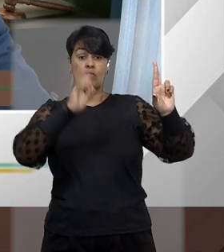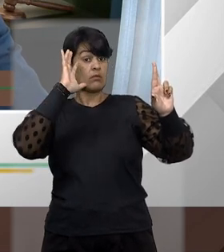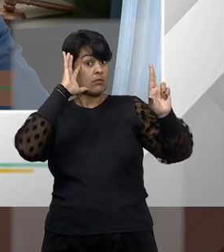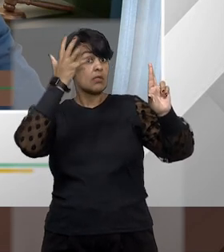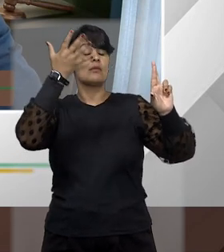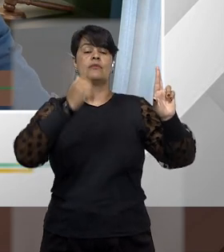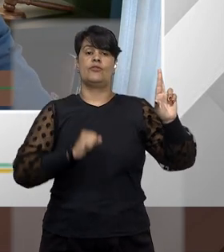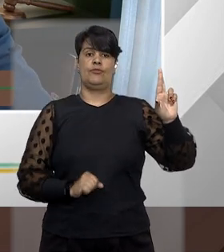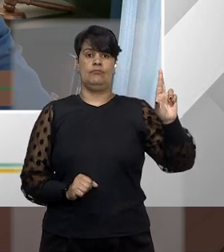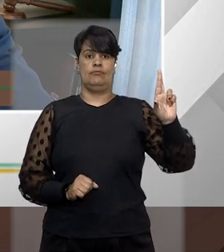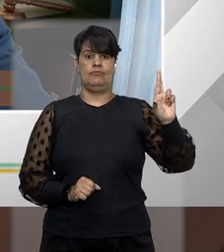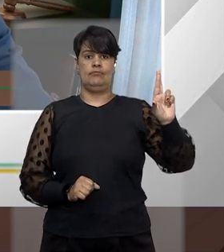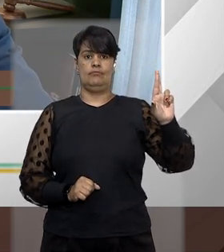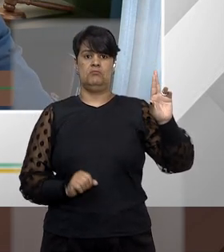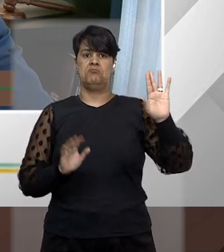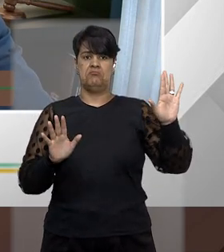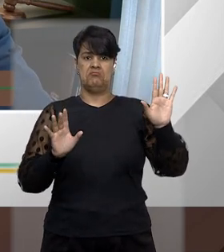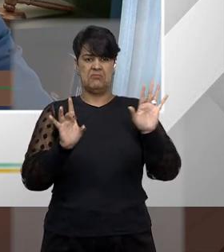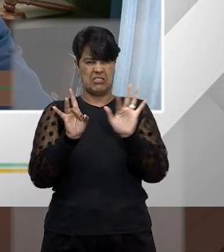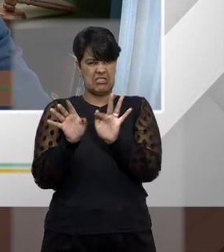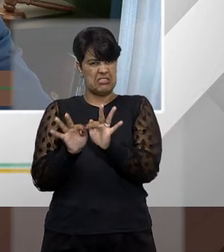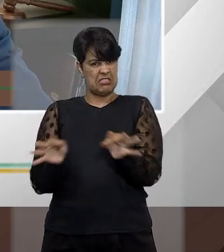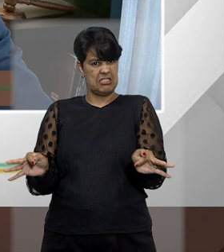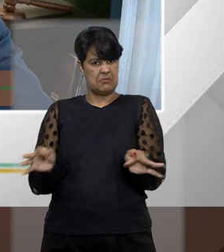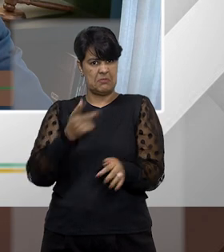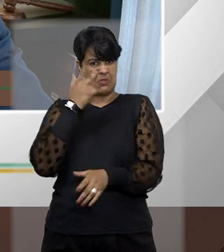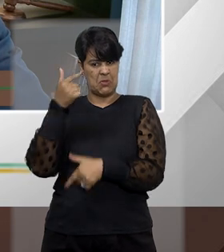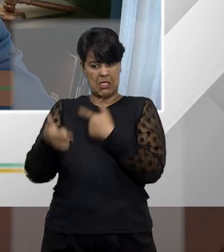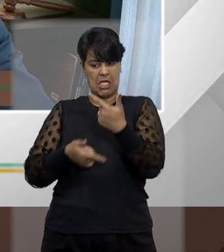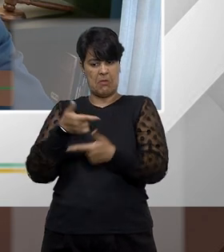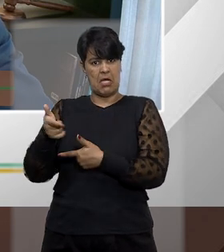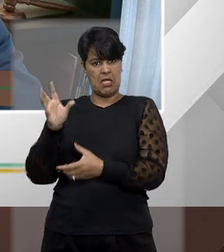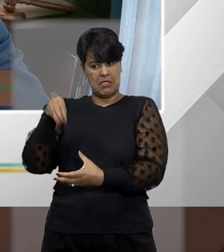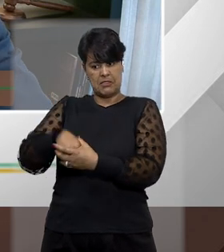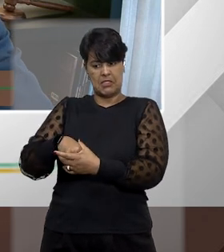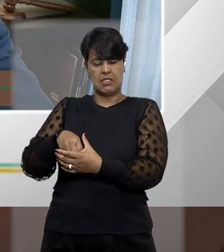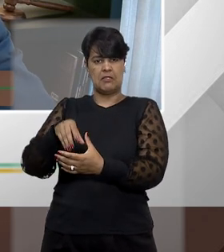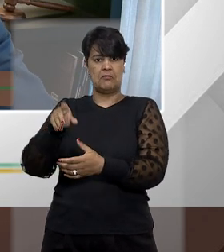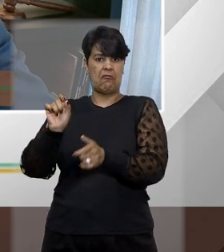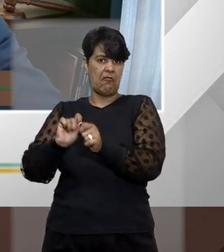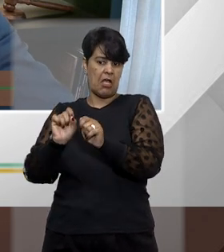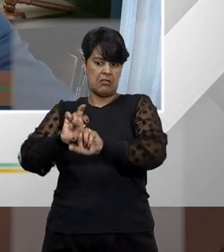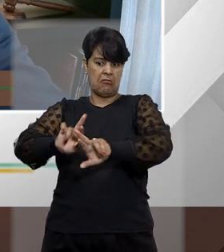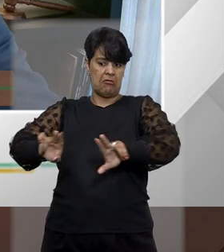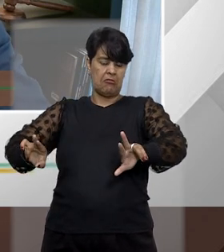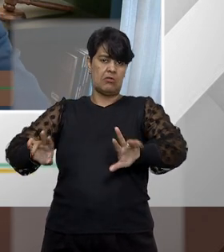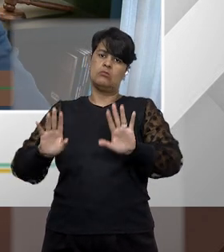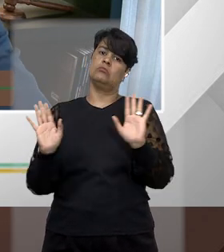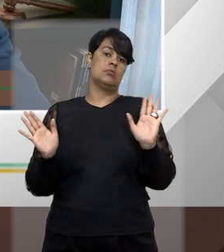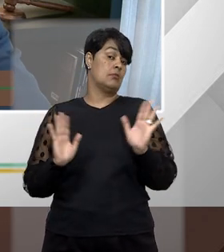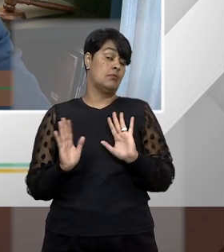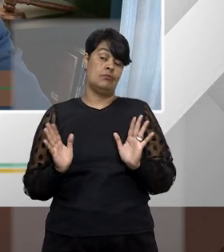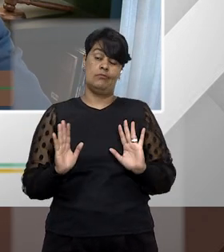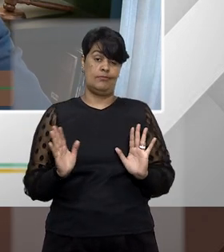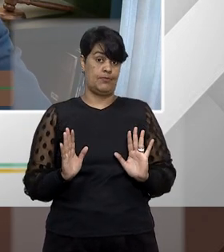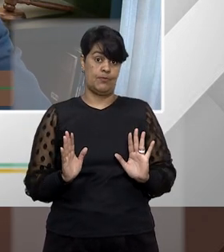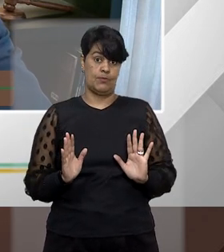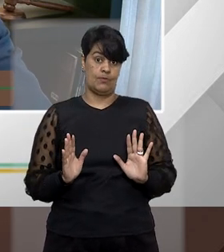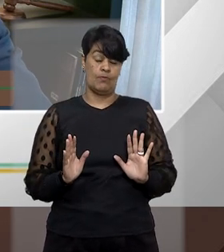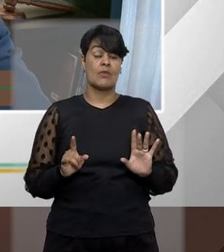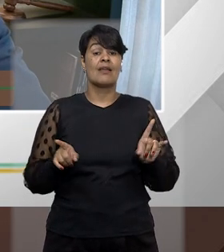decisão. Então, não é apenas aquele agente público que praticou o ato ou que vai executar o ato.